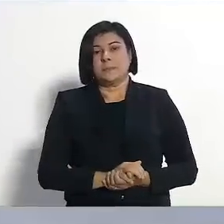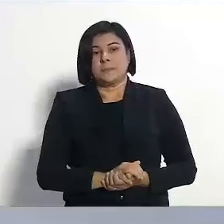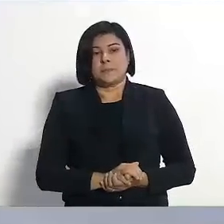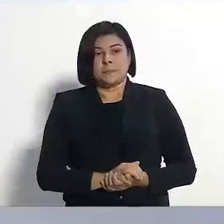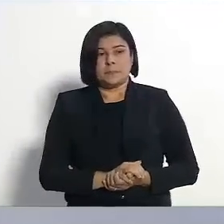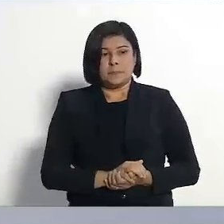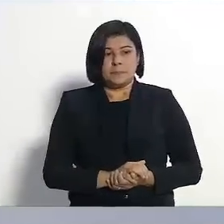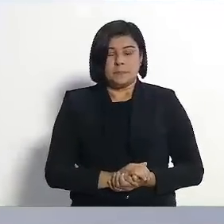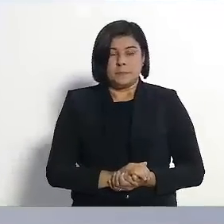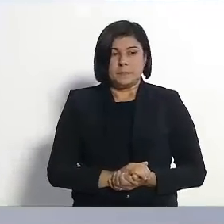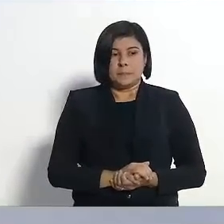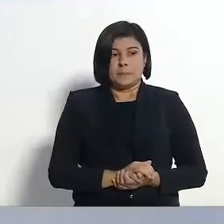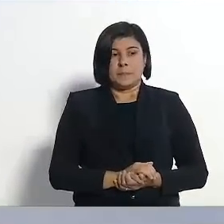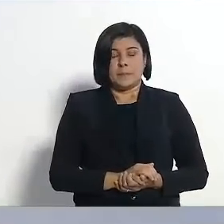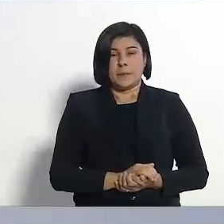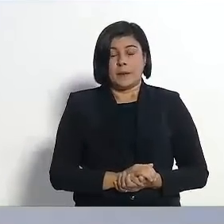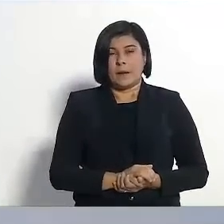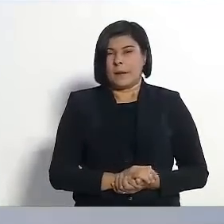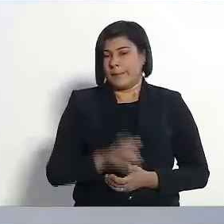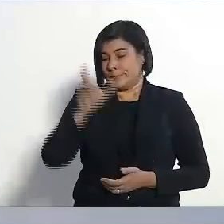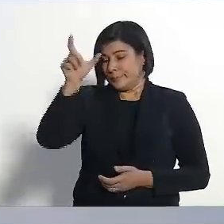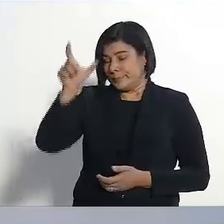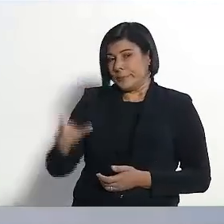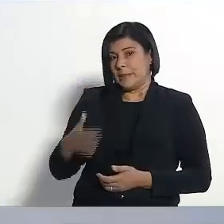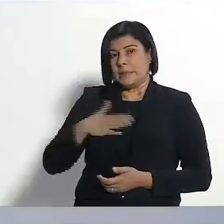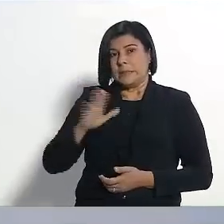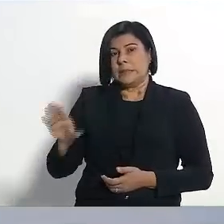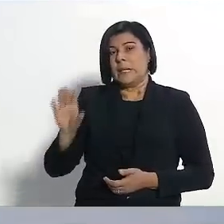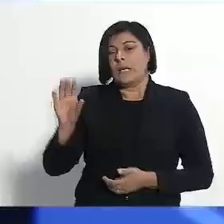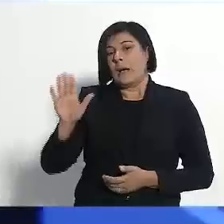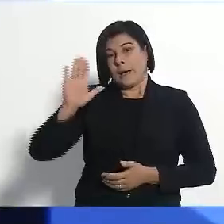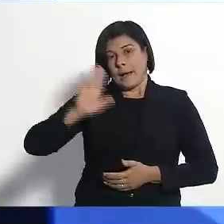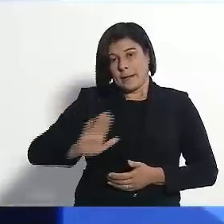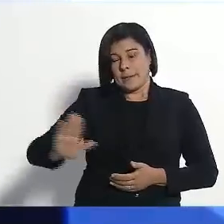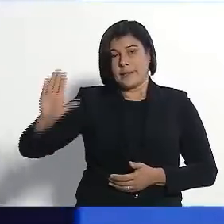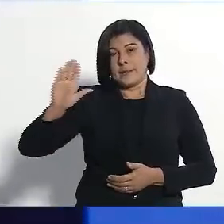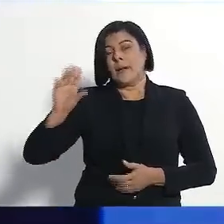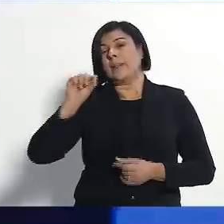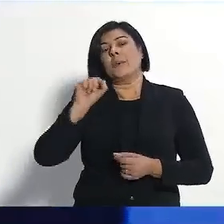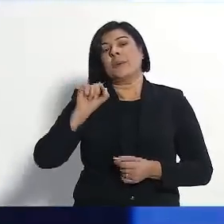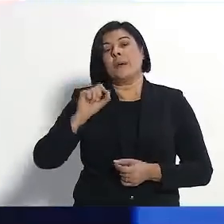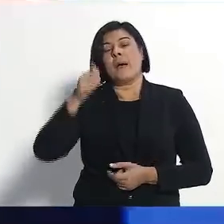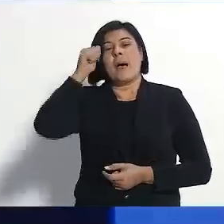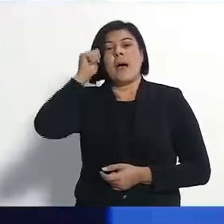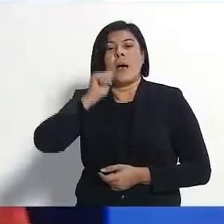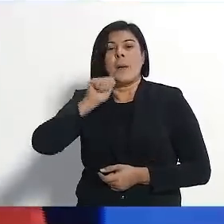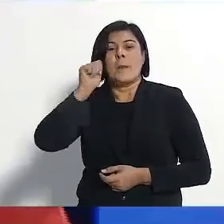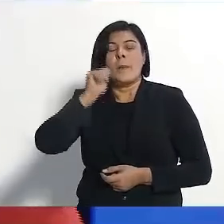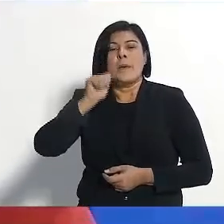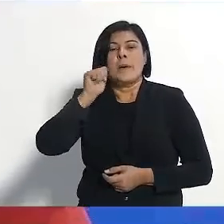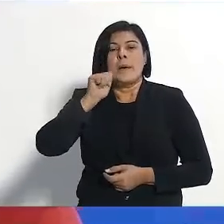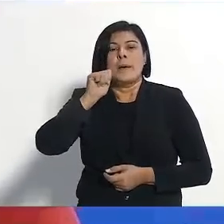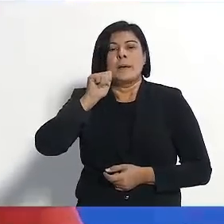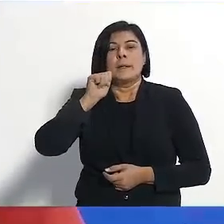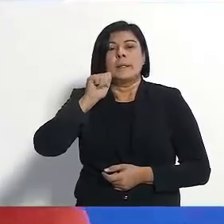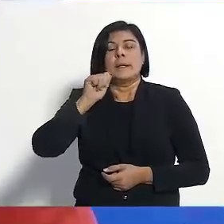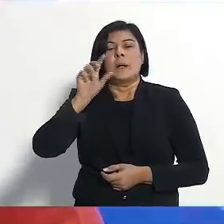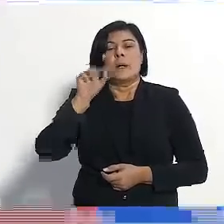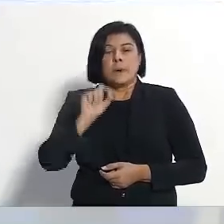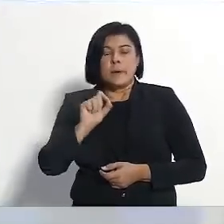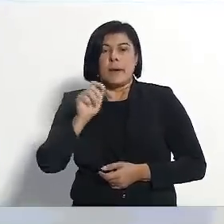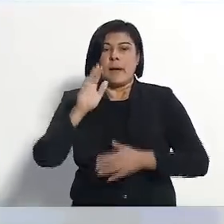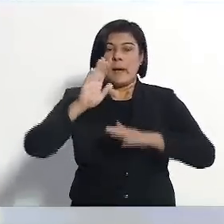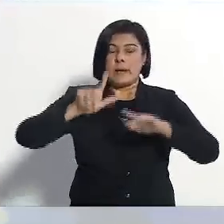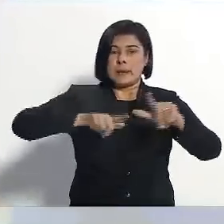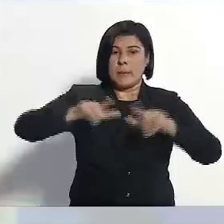Candidata, você mesmo se desmascara. Você reafirma que as mulheres, que os desempregados